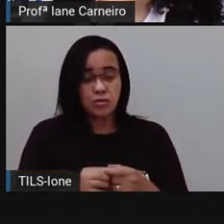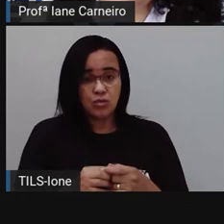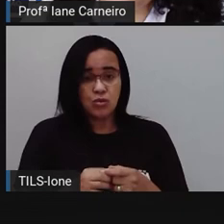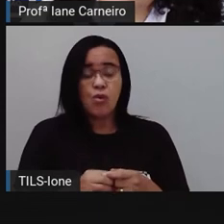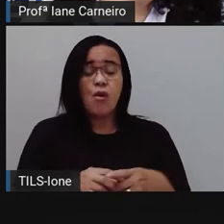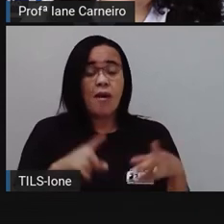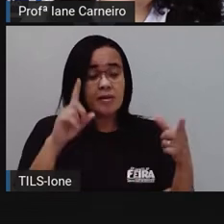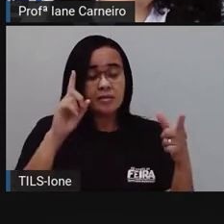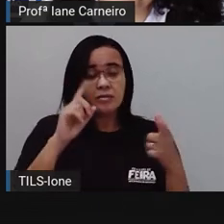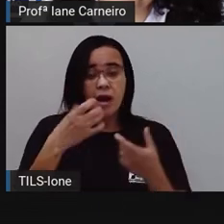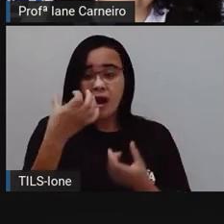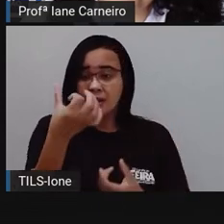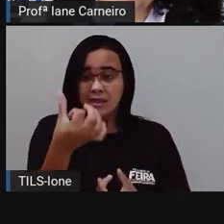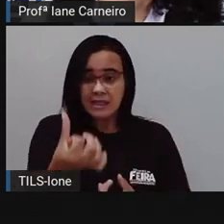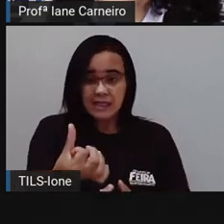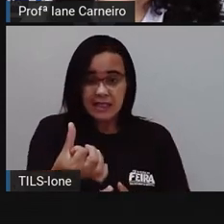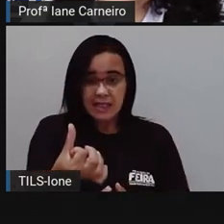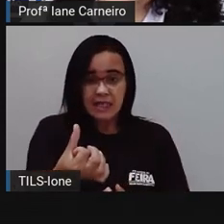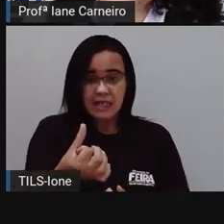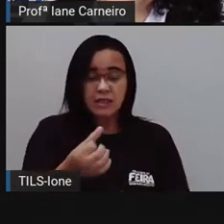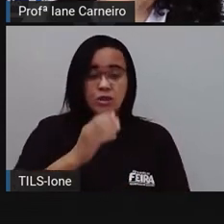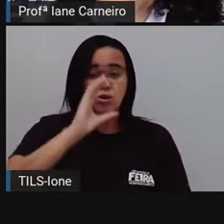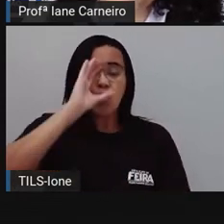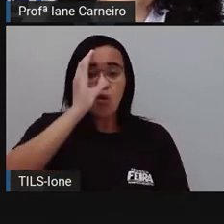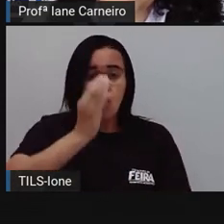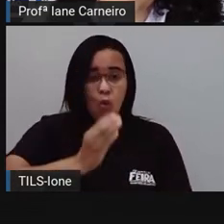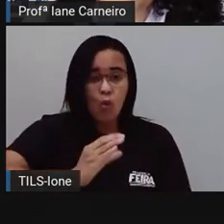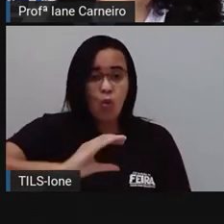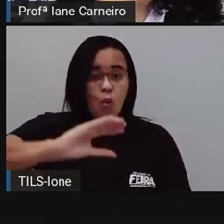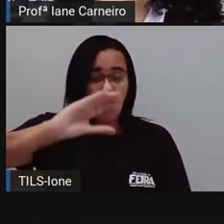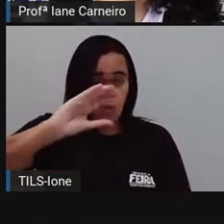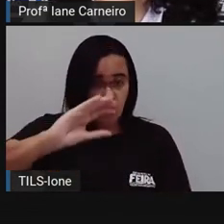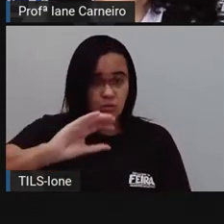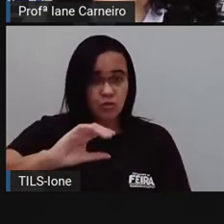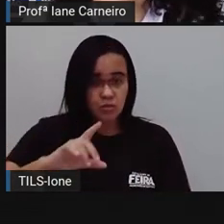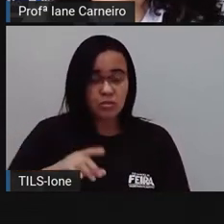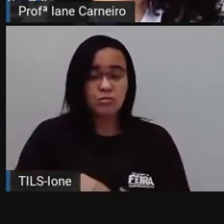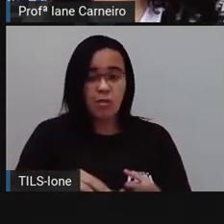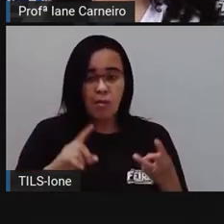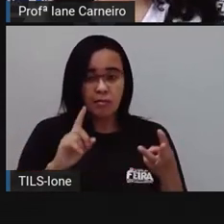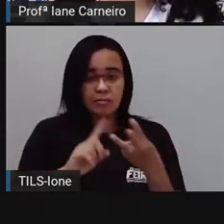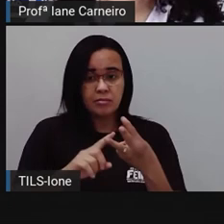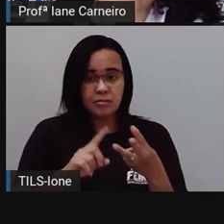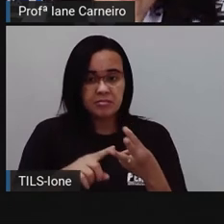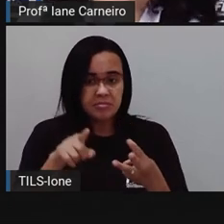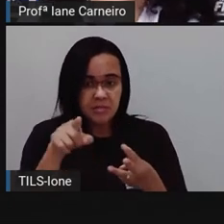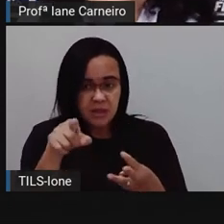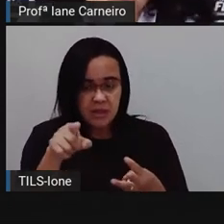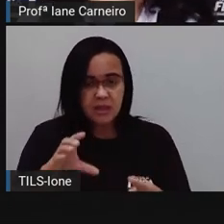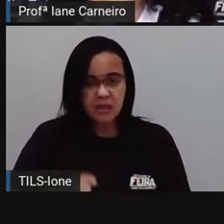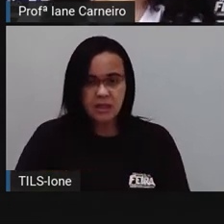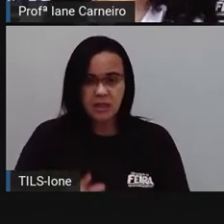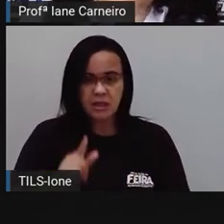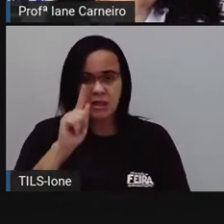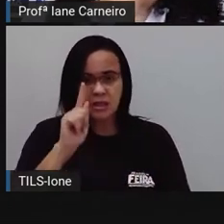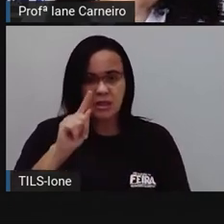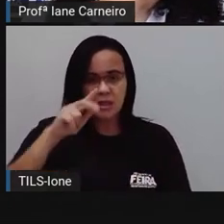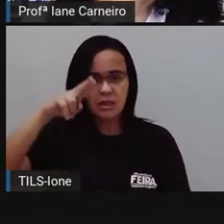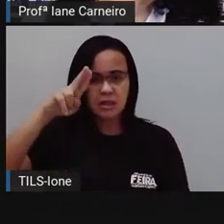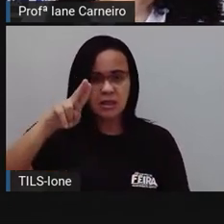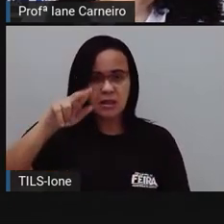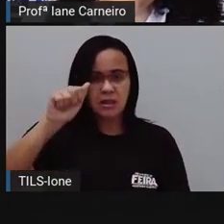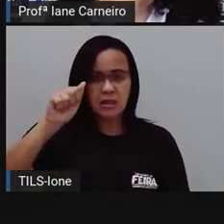quati. Quantos animais ela vacinou? Mais uma conta de adição.